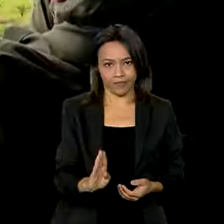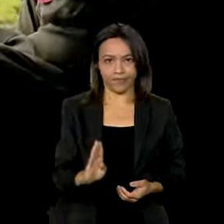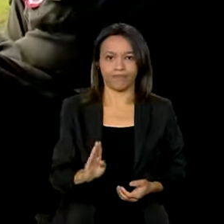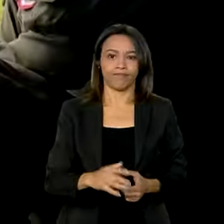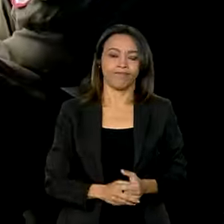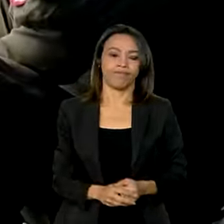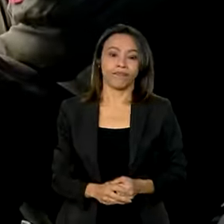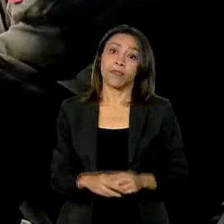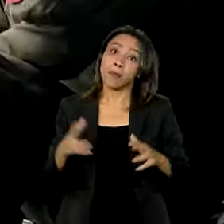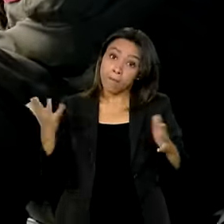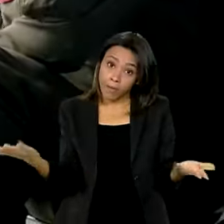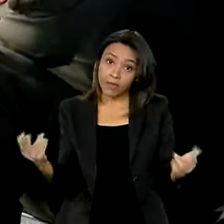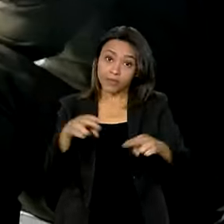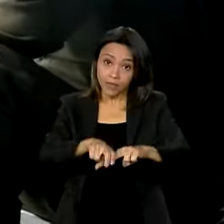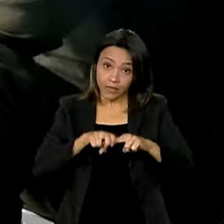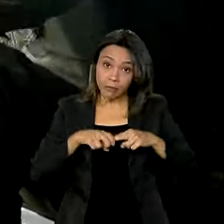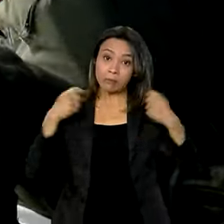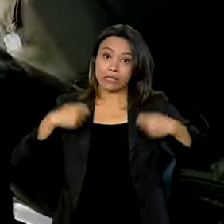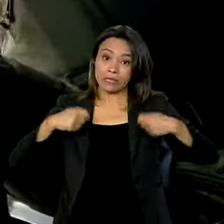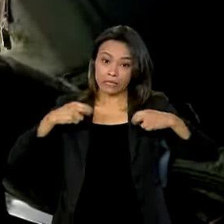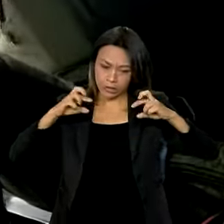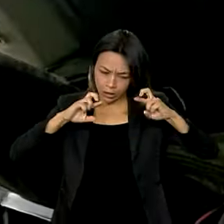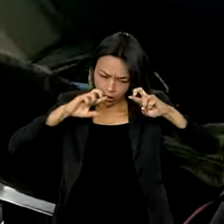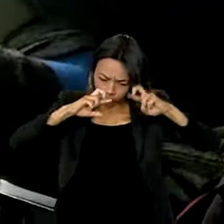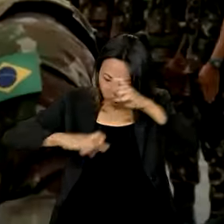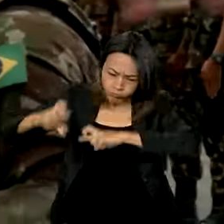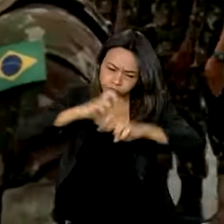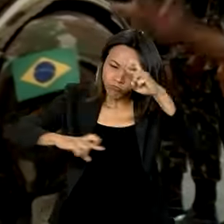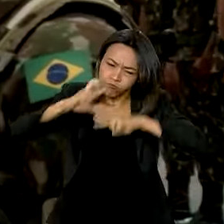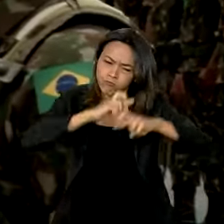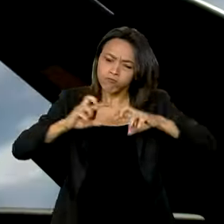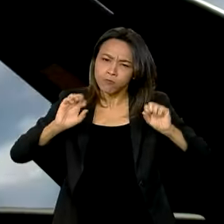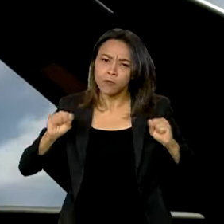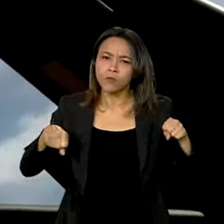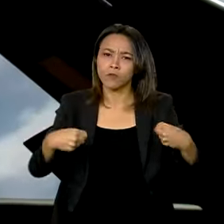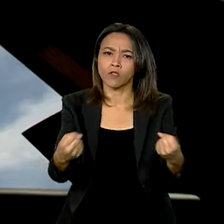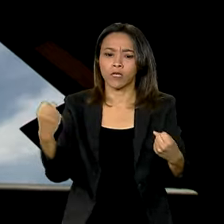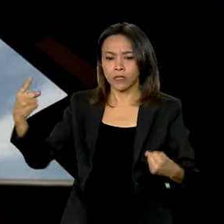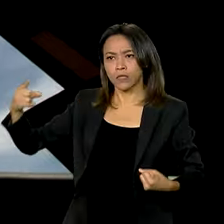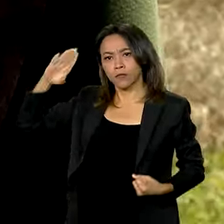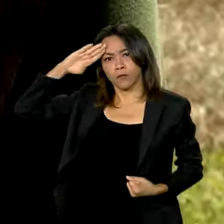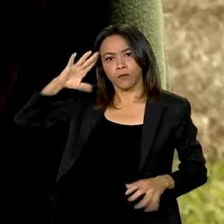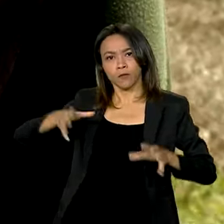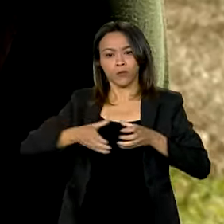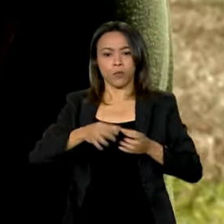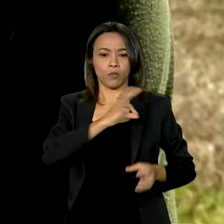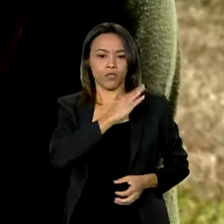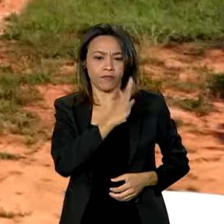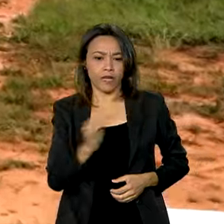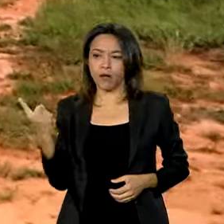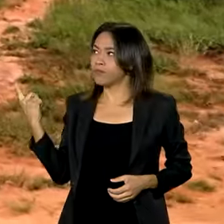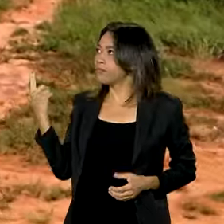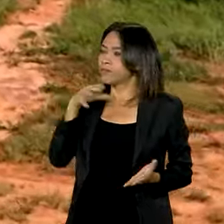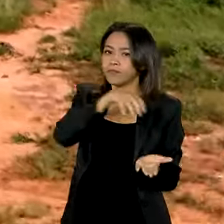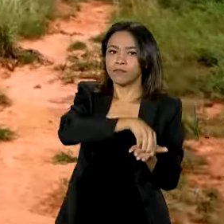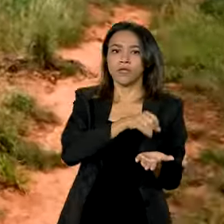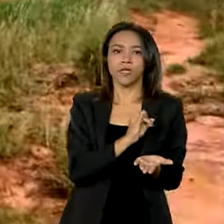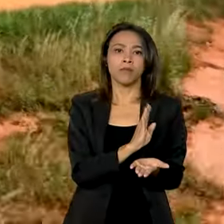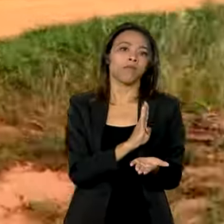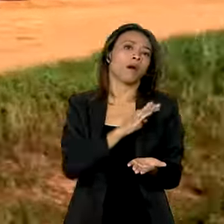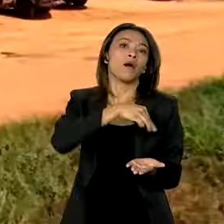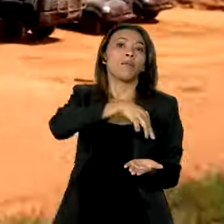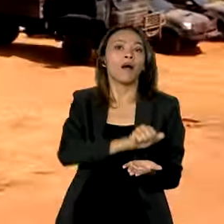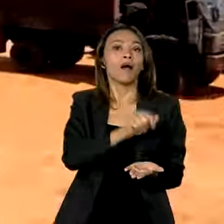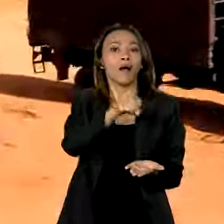Para isso, reforço na fiscalização. Forças Armadas, Polícia Federal e IBAMA ampliam a